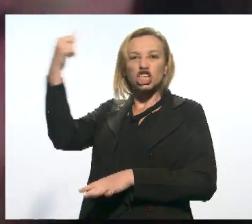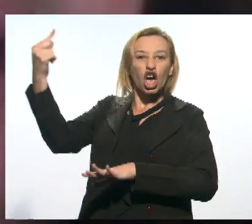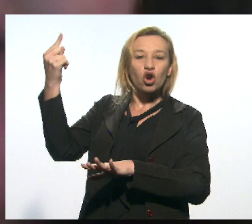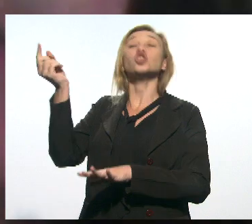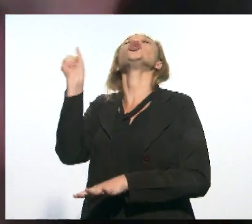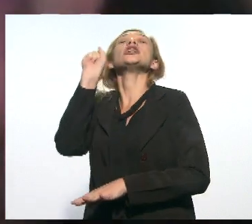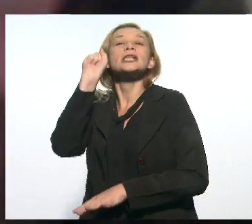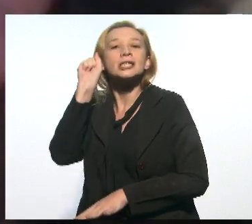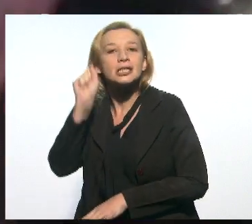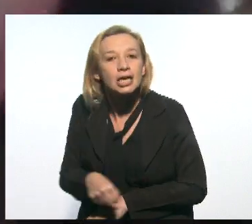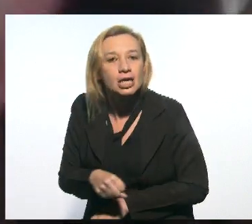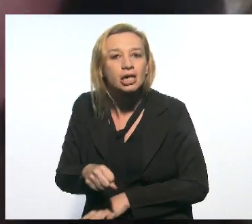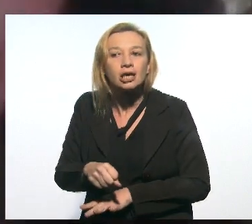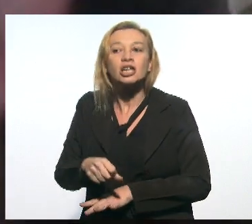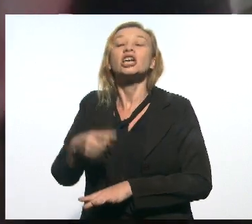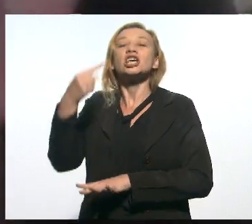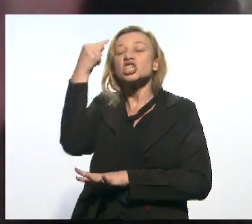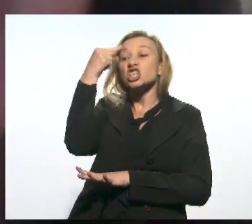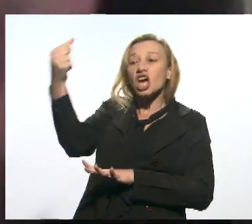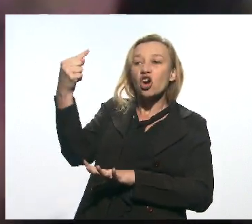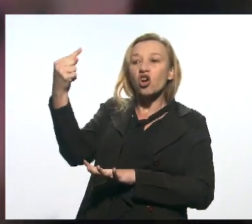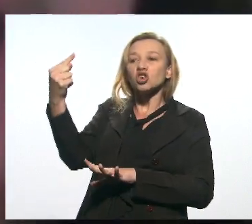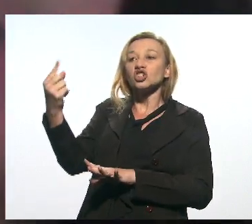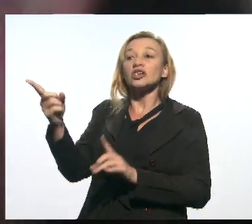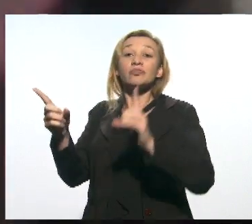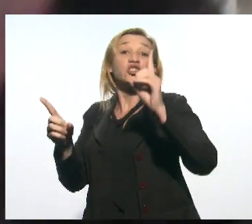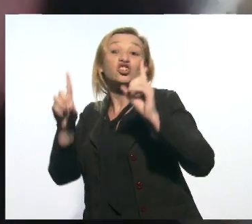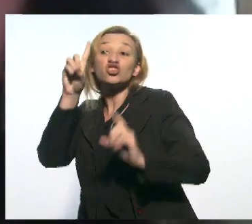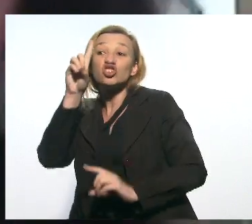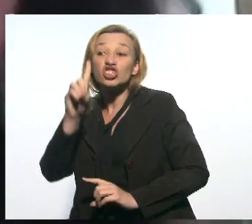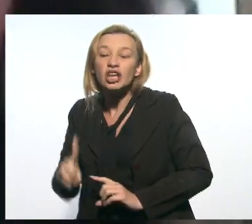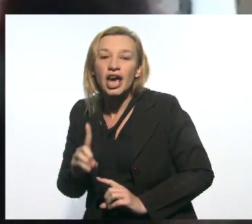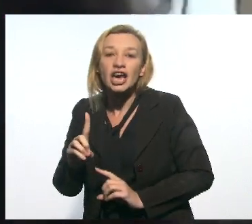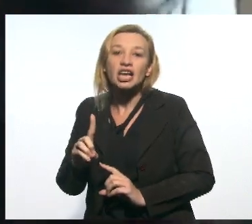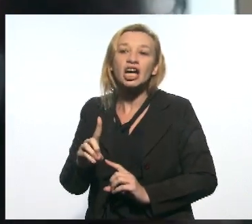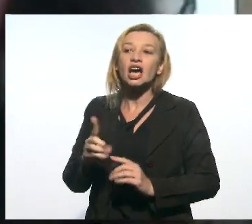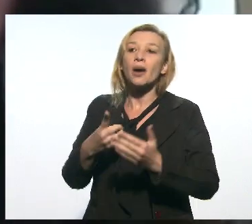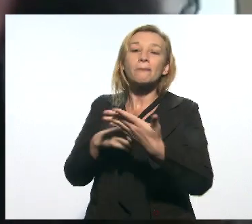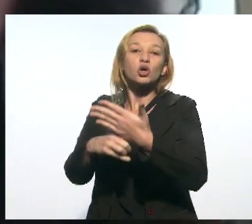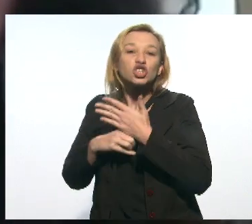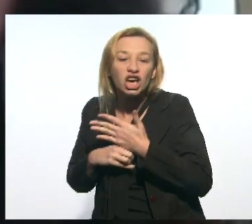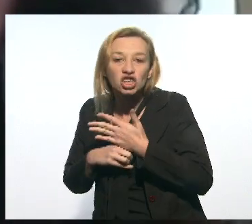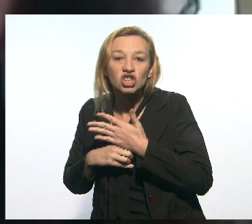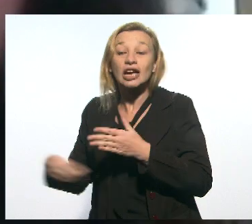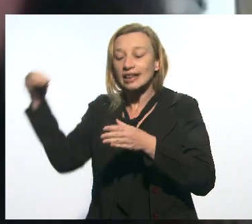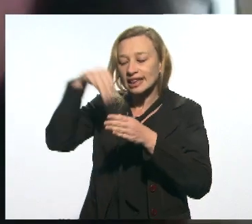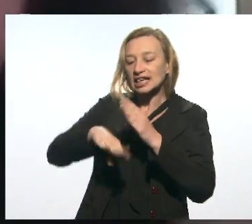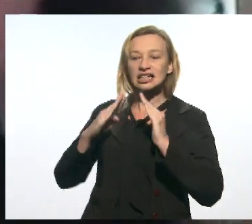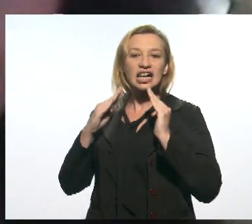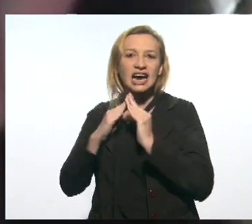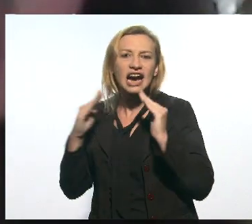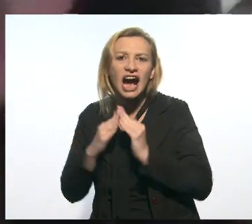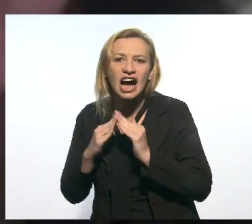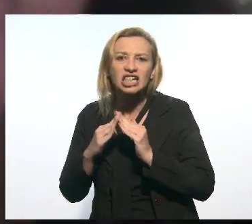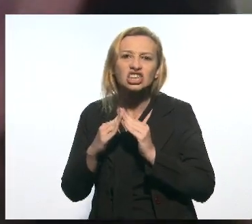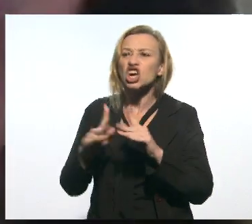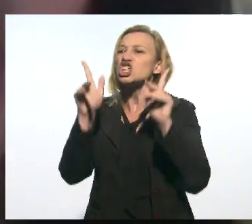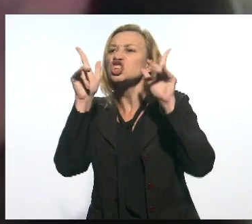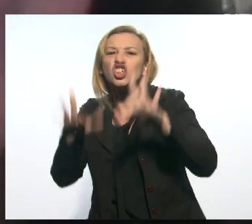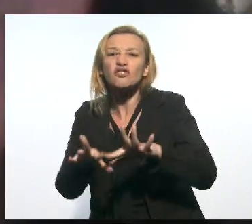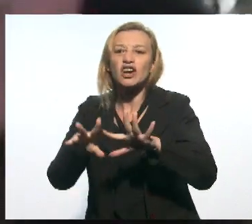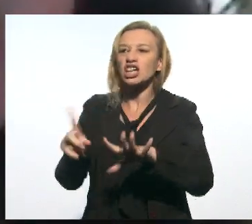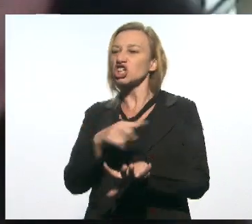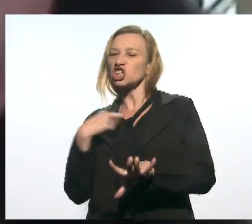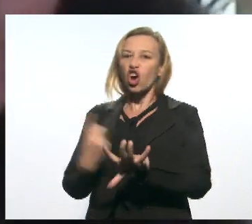sim, que é uma ideologia de direita defendida dentro dessa casa, diferente